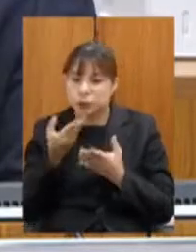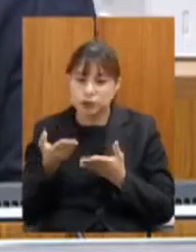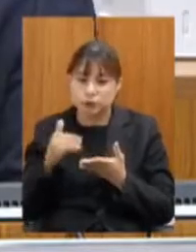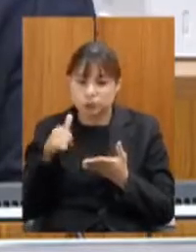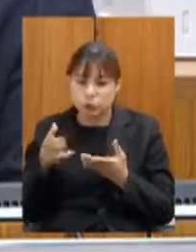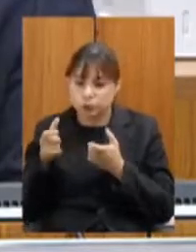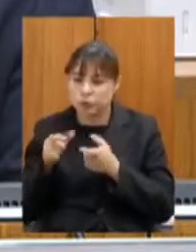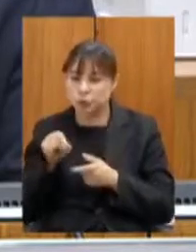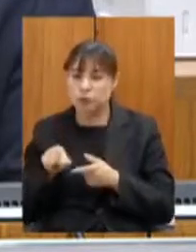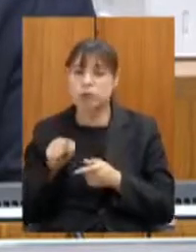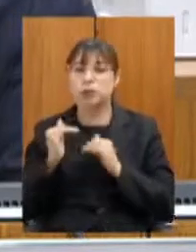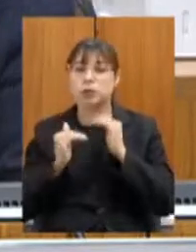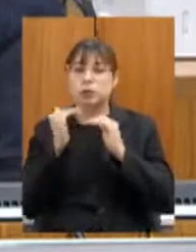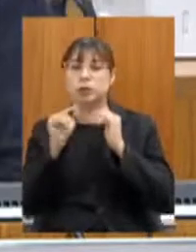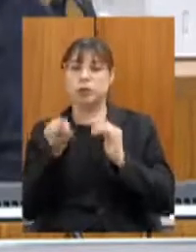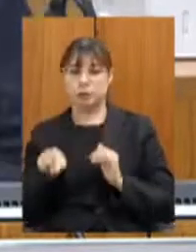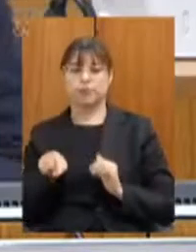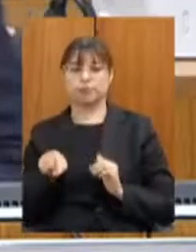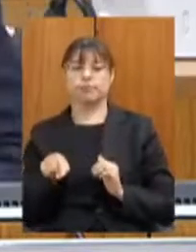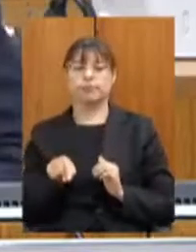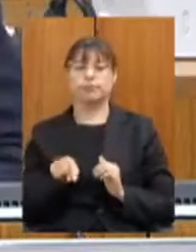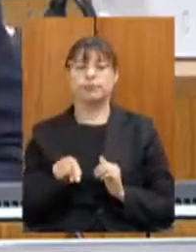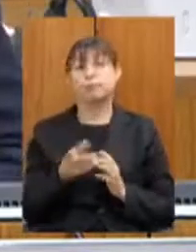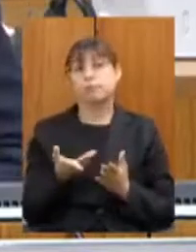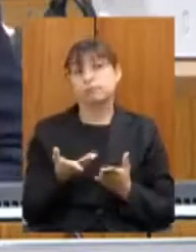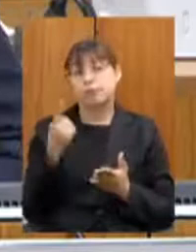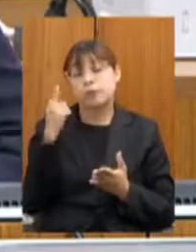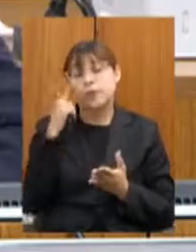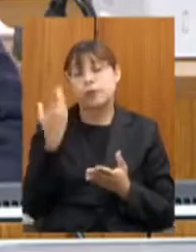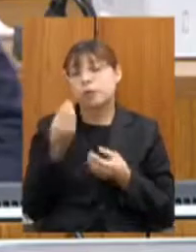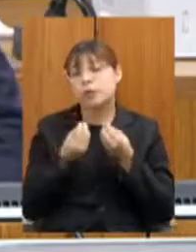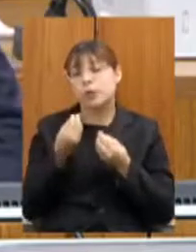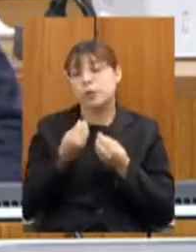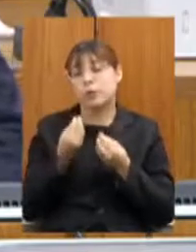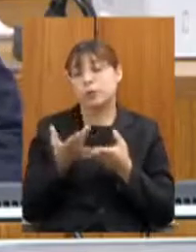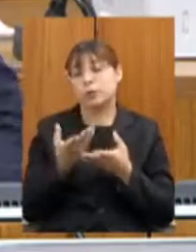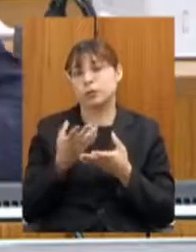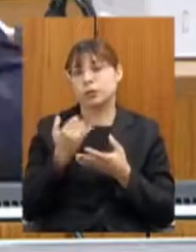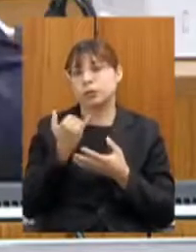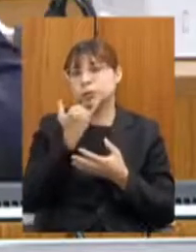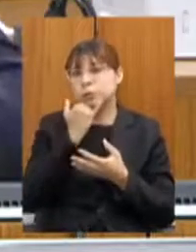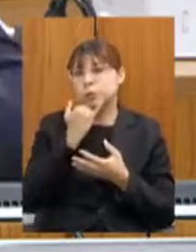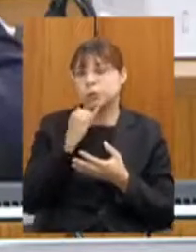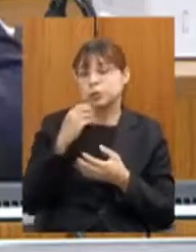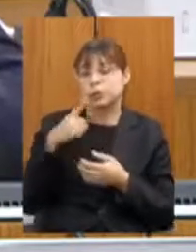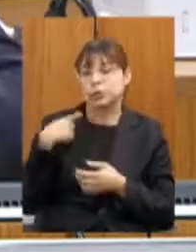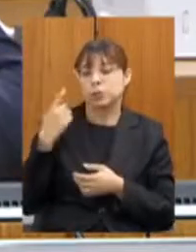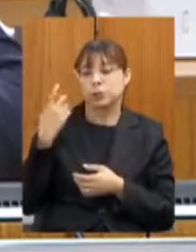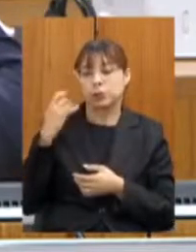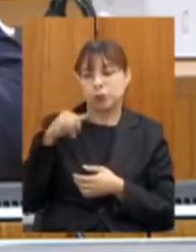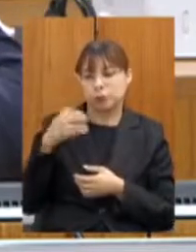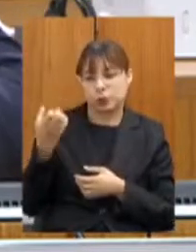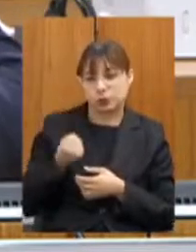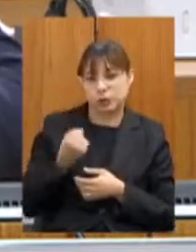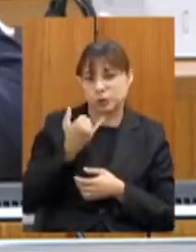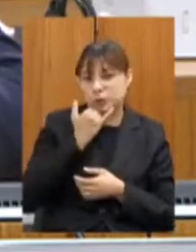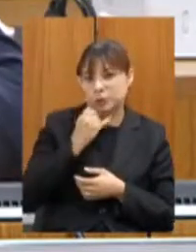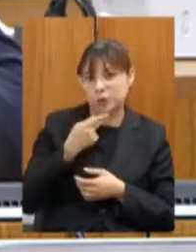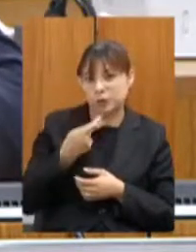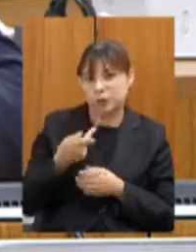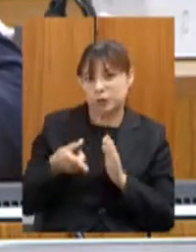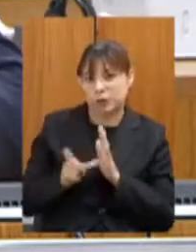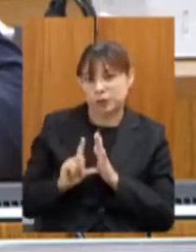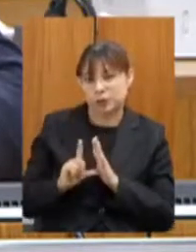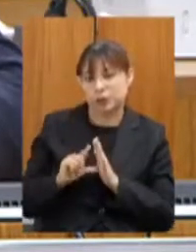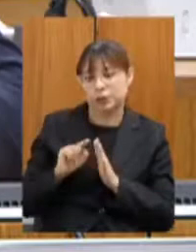aproveitados e desenvolvidos. Dentro de que modelo? Deputado João Leite, o senhor me desculpa eu falar aqui, é um